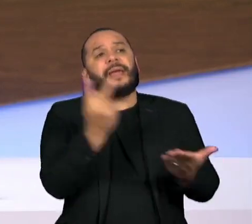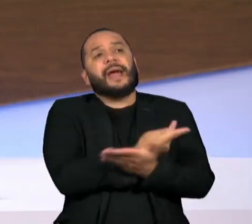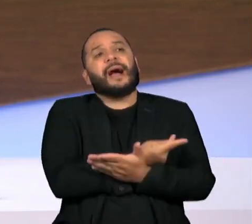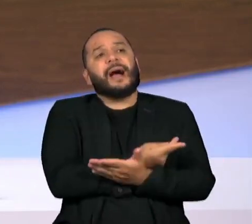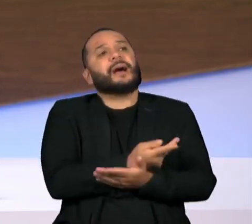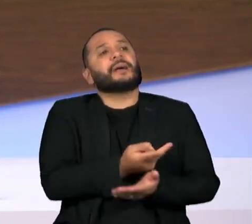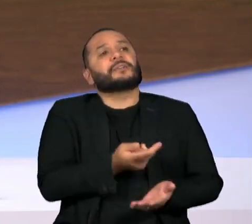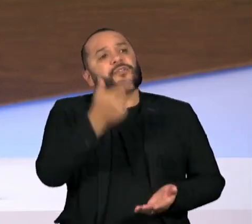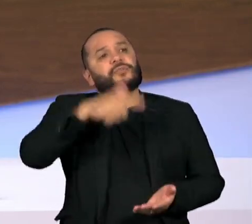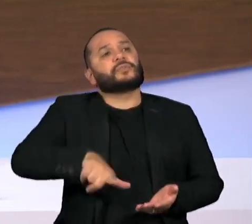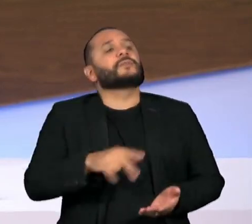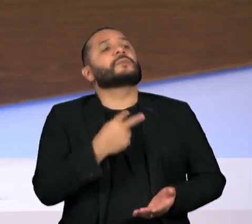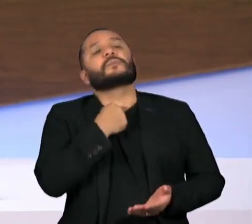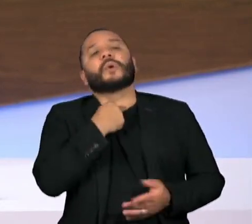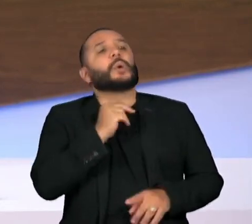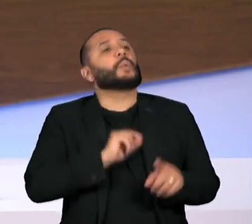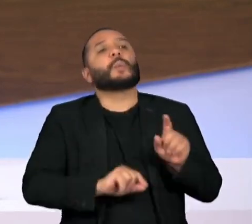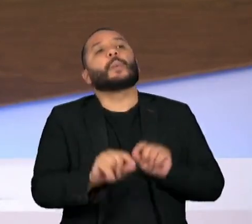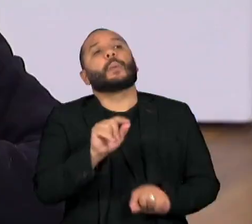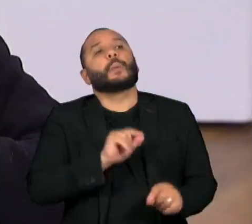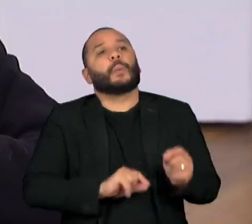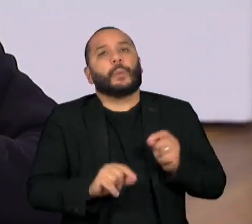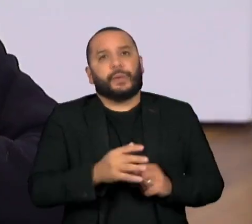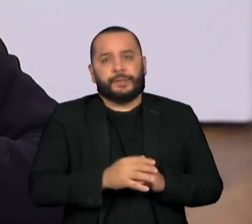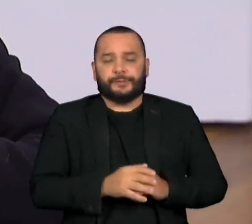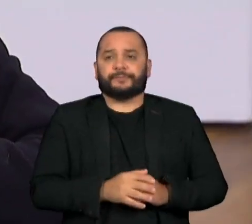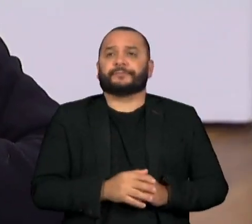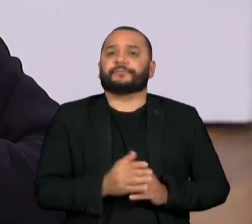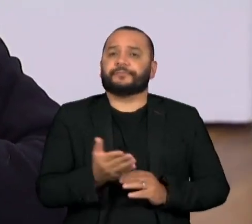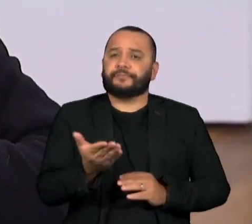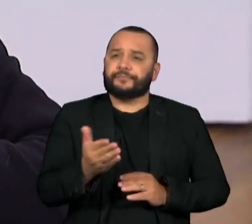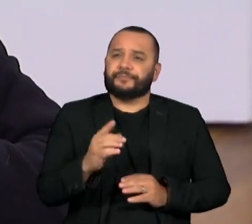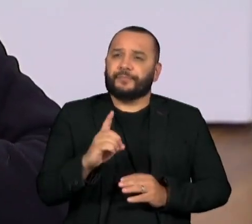fazer de jeito nenhum? Olha, Dora,